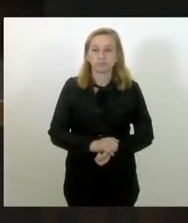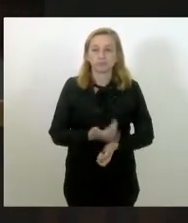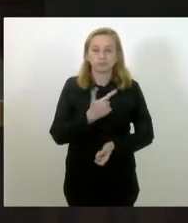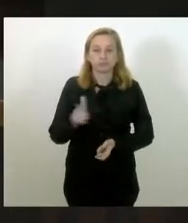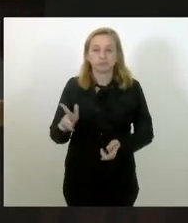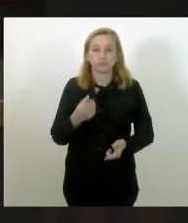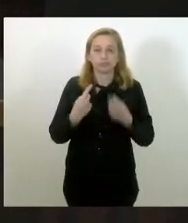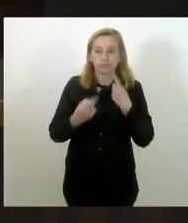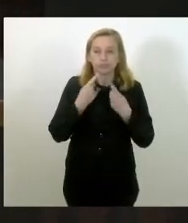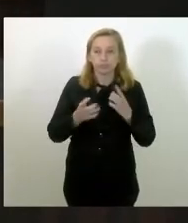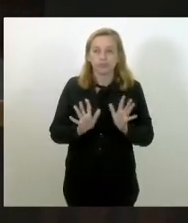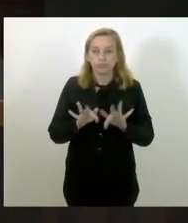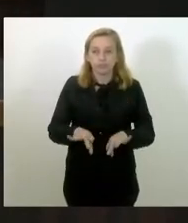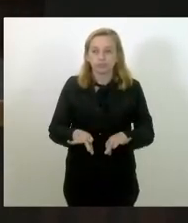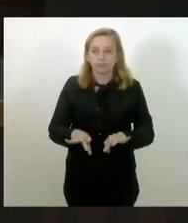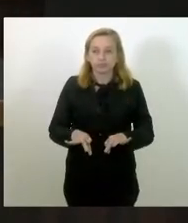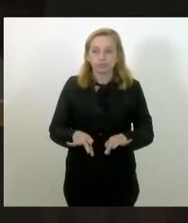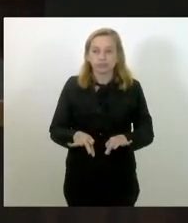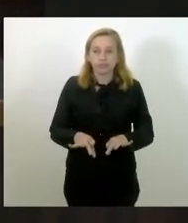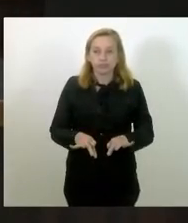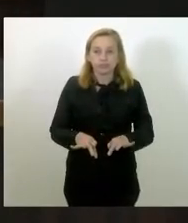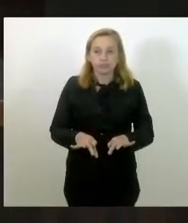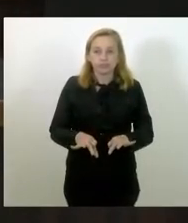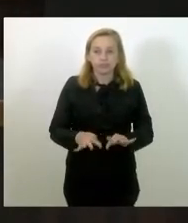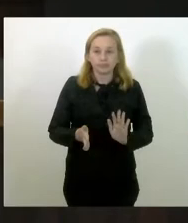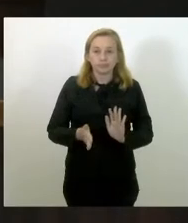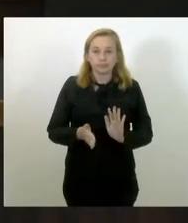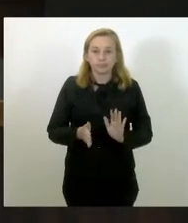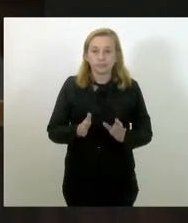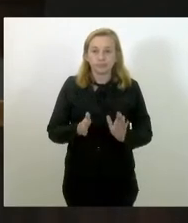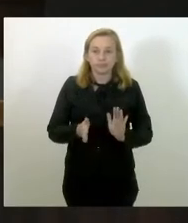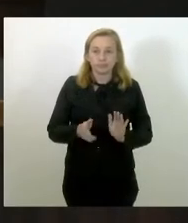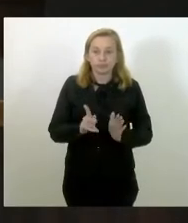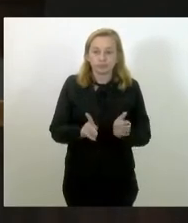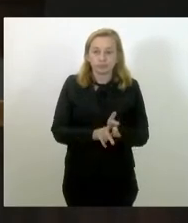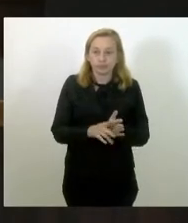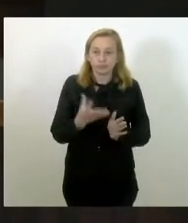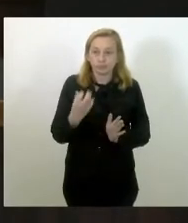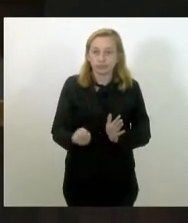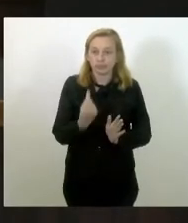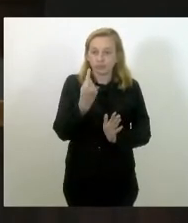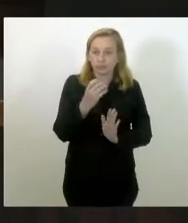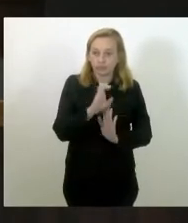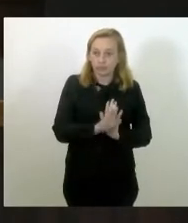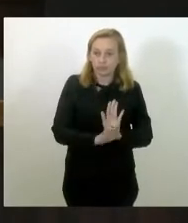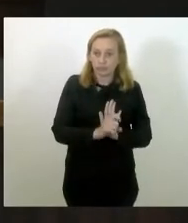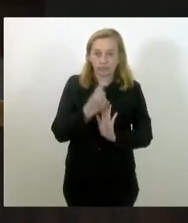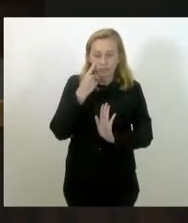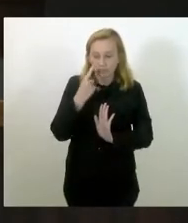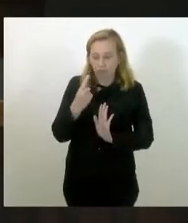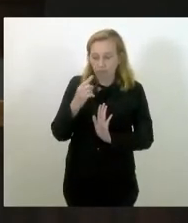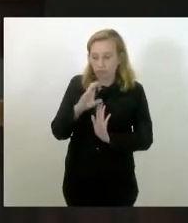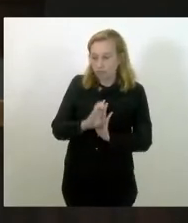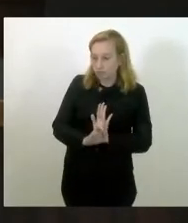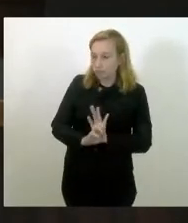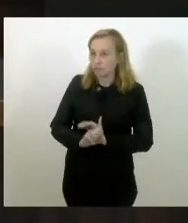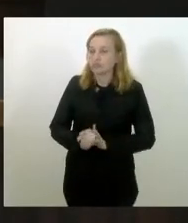Não havendo quem queira discutir, encerrada a discussão. O projeto recebeu uma emenda. deixa eu checar a emenda aqui.